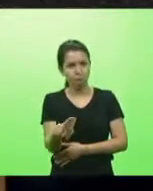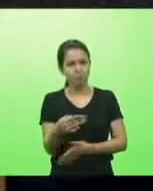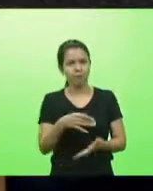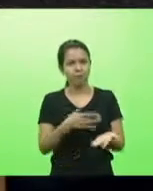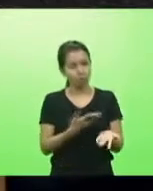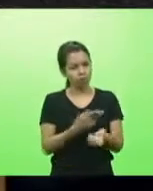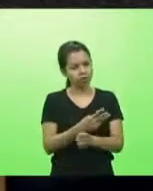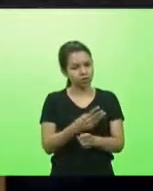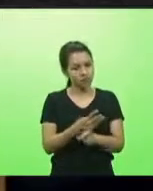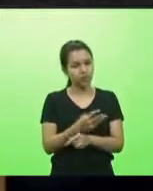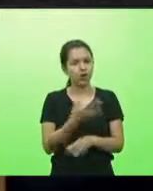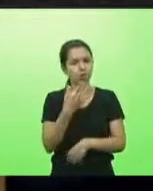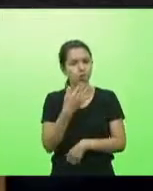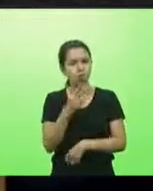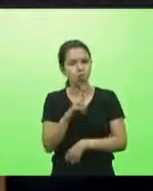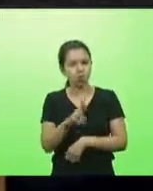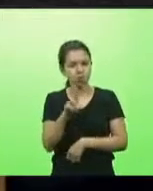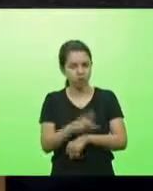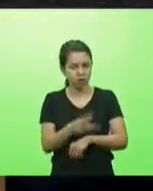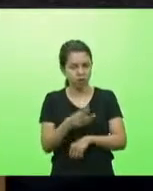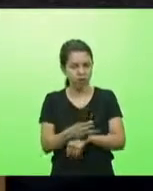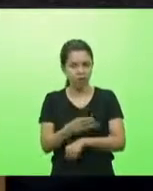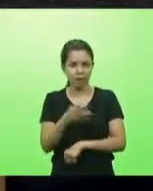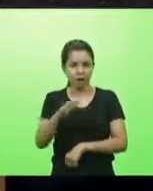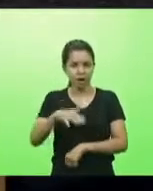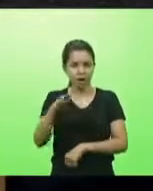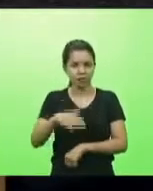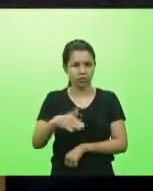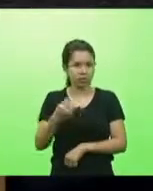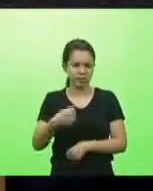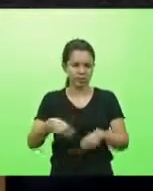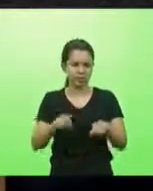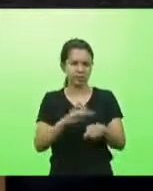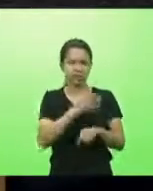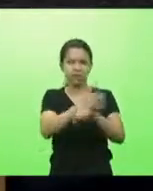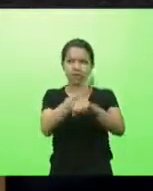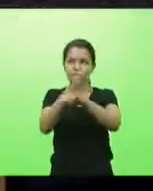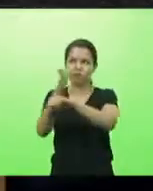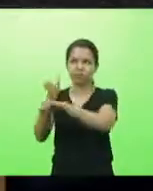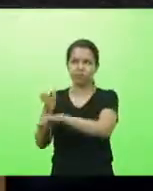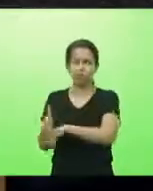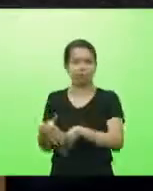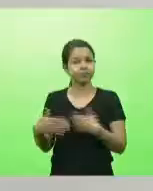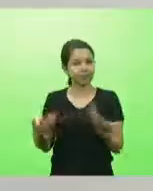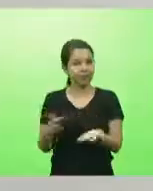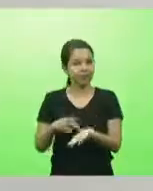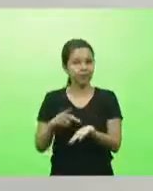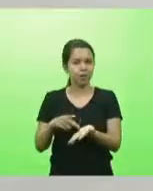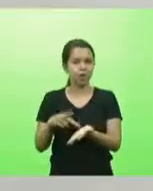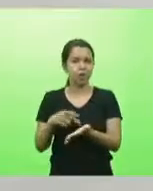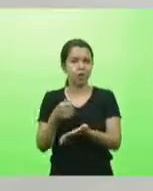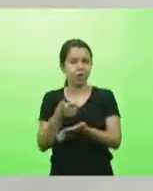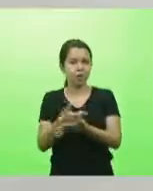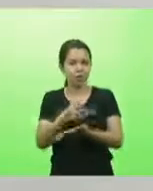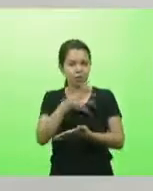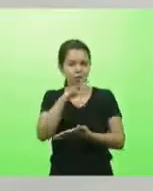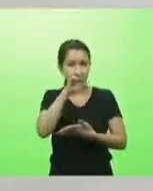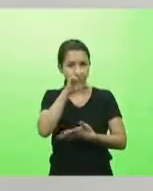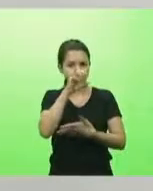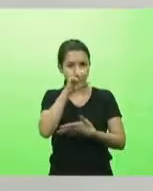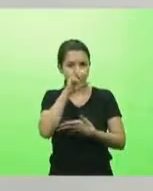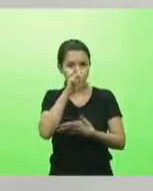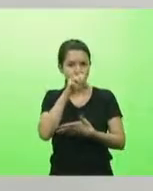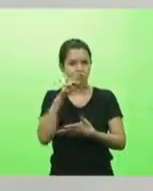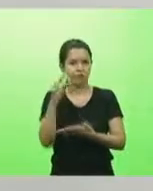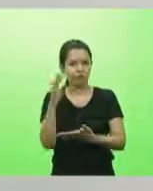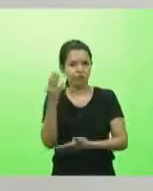aplicativo, é mais barato, não precisa viajar pelo Estado. É, para comprar respiradores fantasmas para causar um prejuízo de 33 milhões para Santa Catarina,